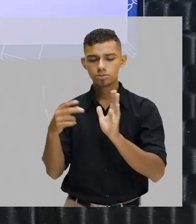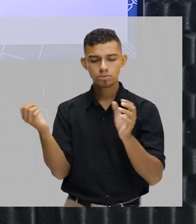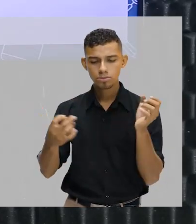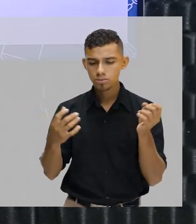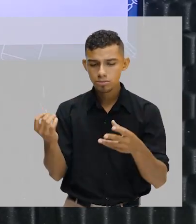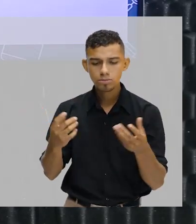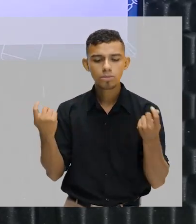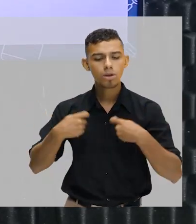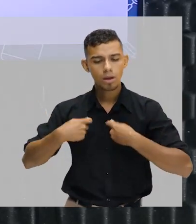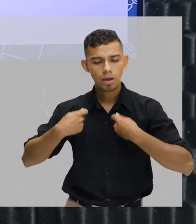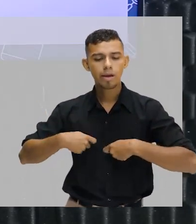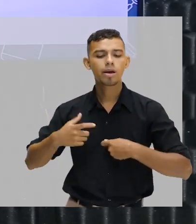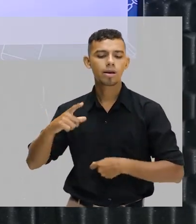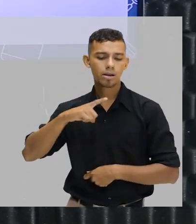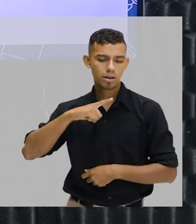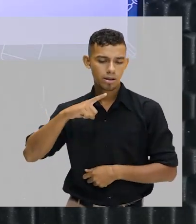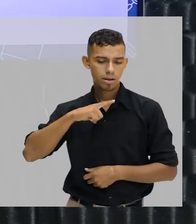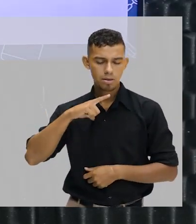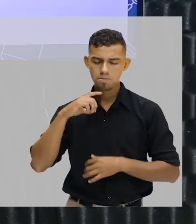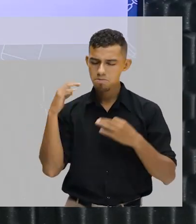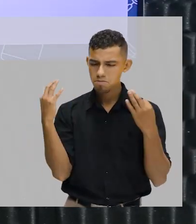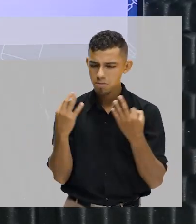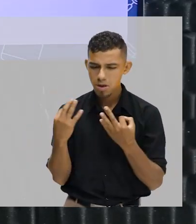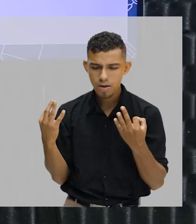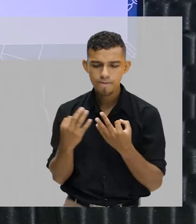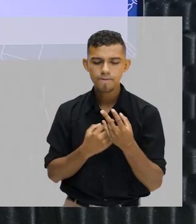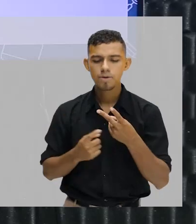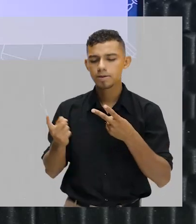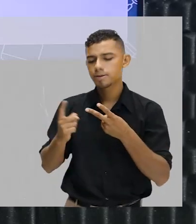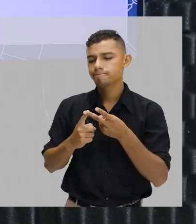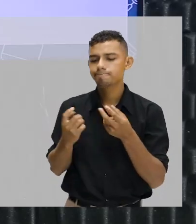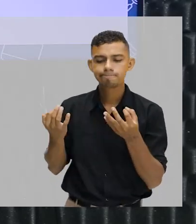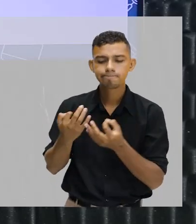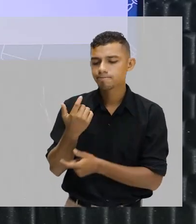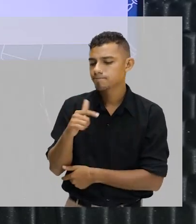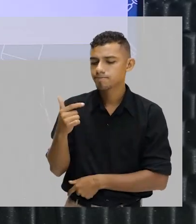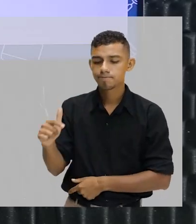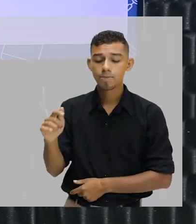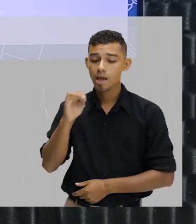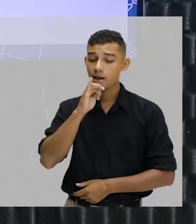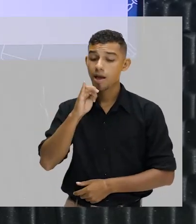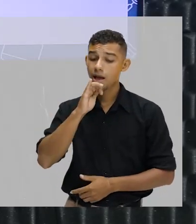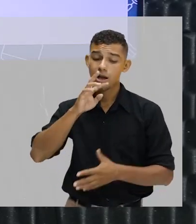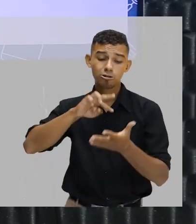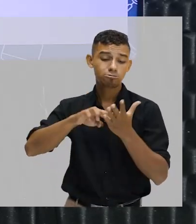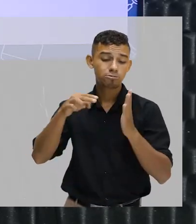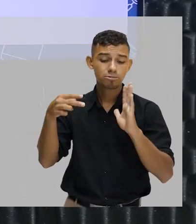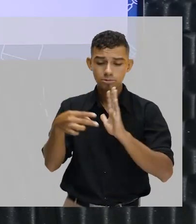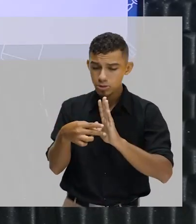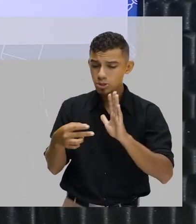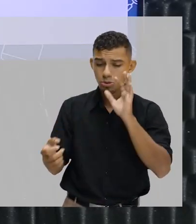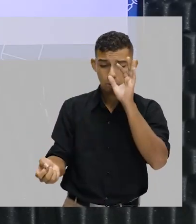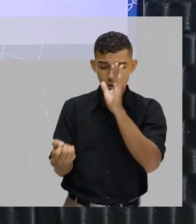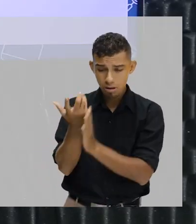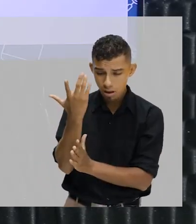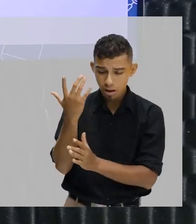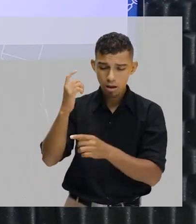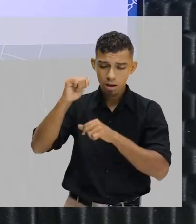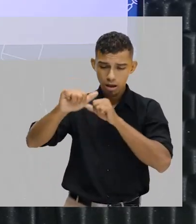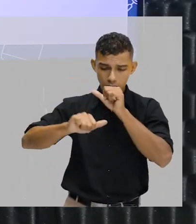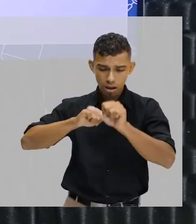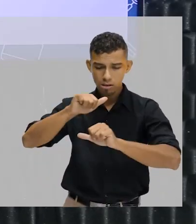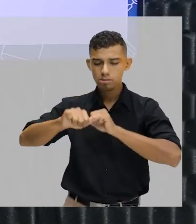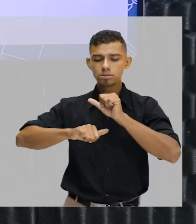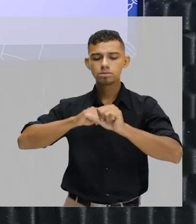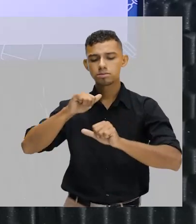Existe a composição perfeita e a composição imperfeita, que é quando o sentido original das palavras muda. Ele